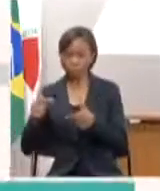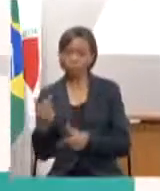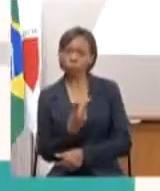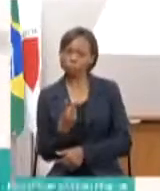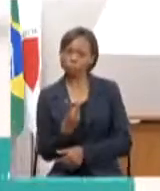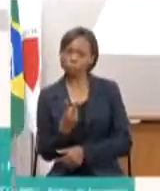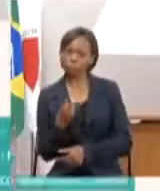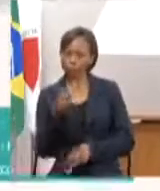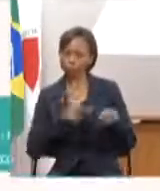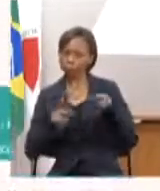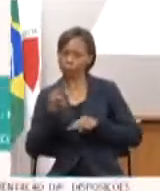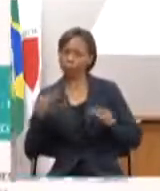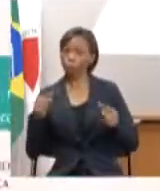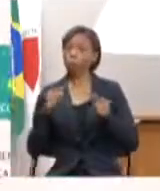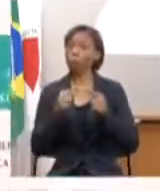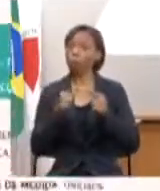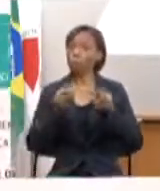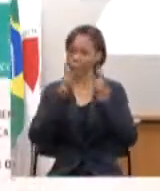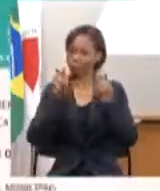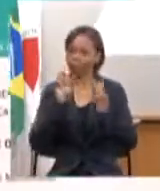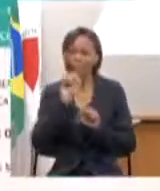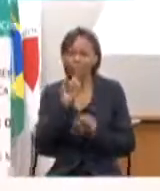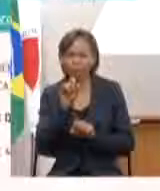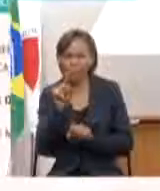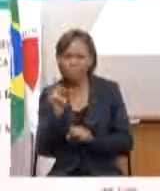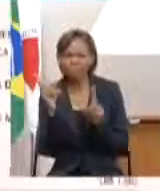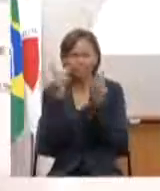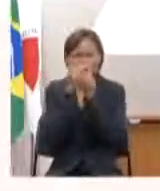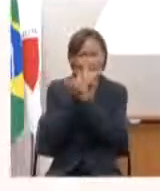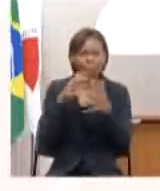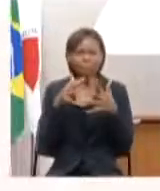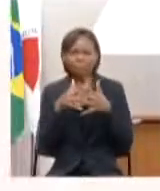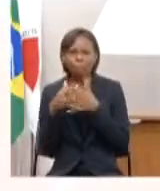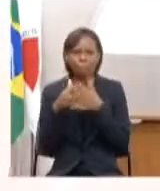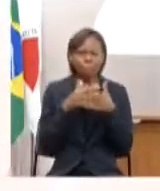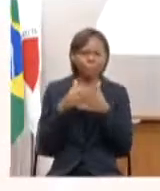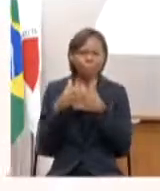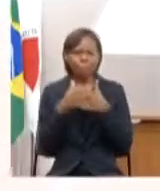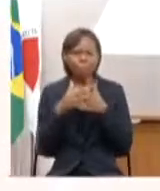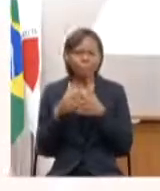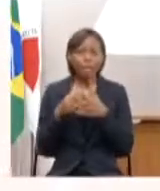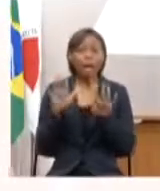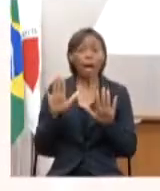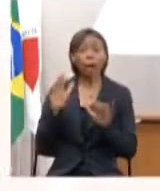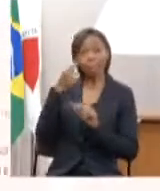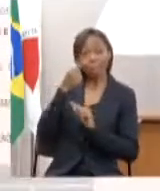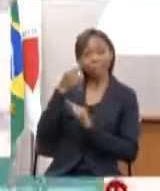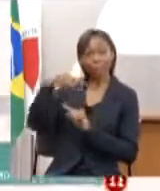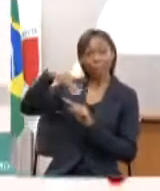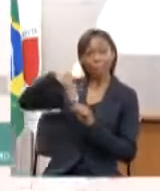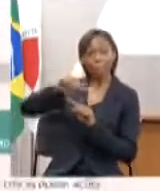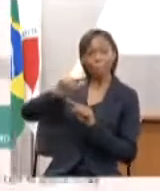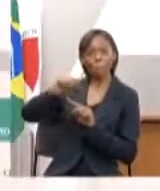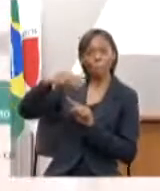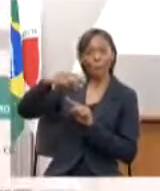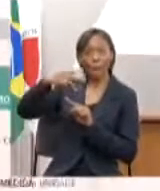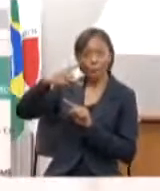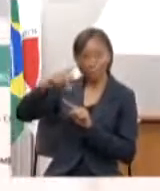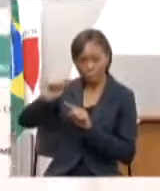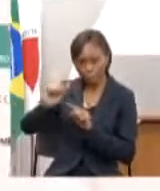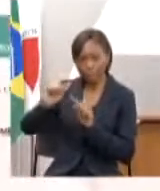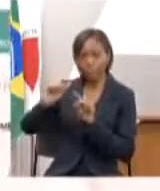tema. E se você tiver dificuldade para entender os detalhes desse documento, há ainda um mapa de conceitos explicando o